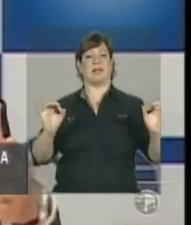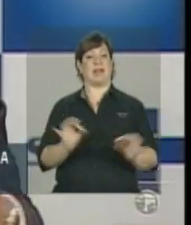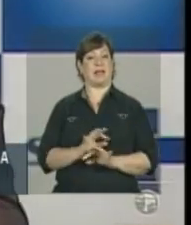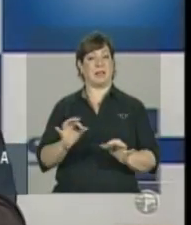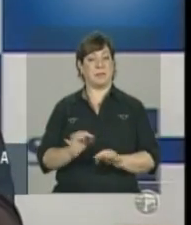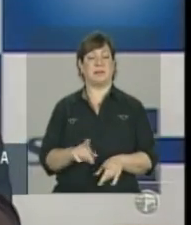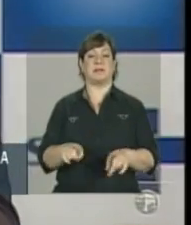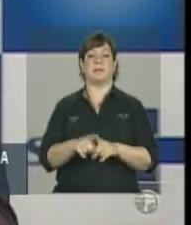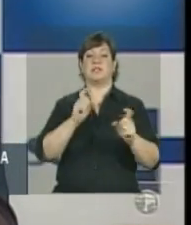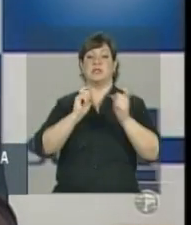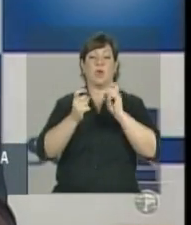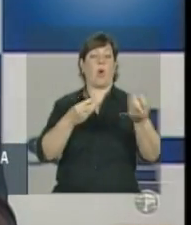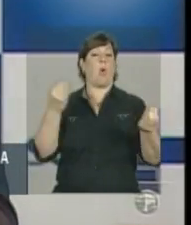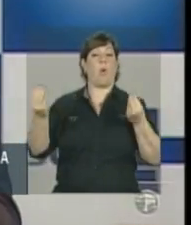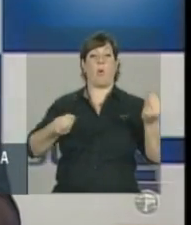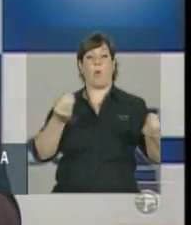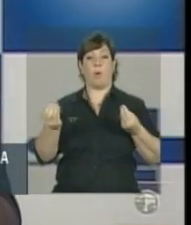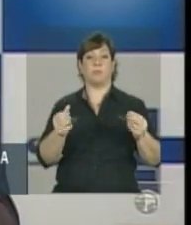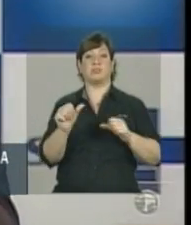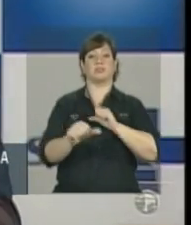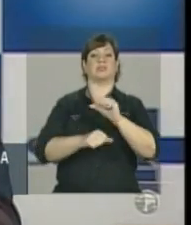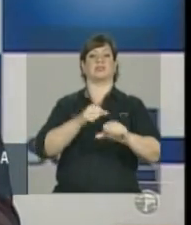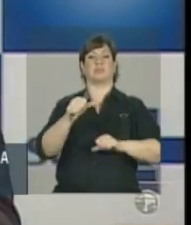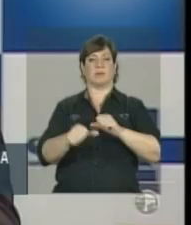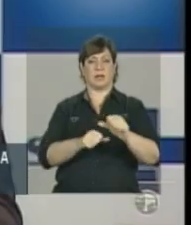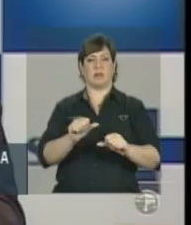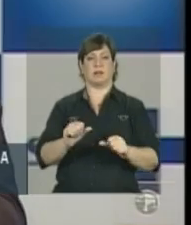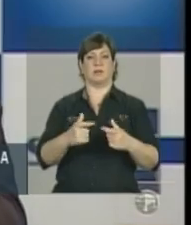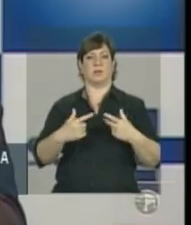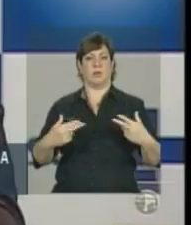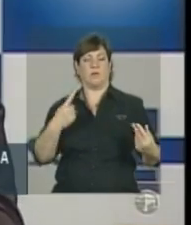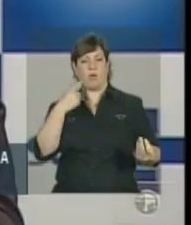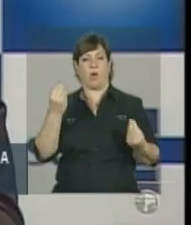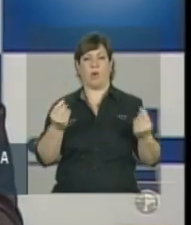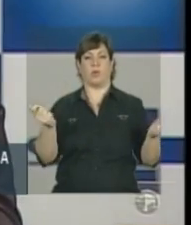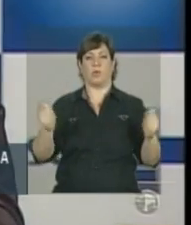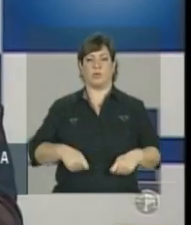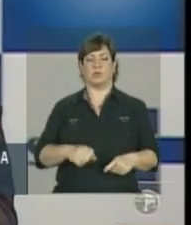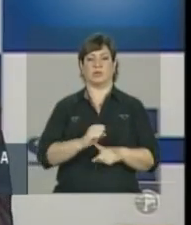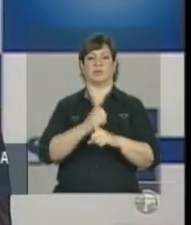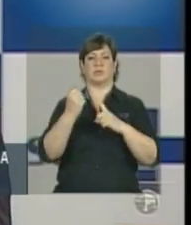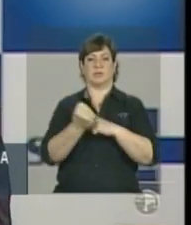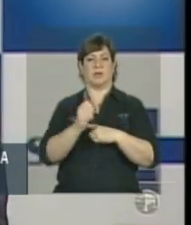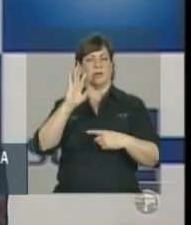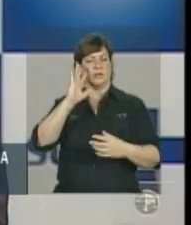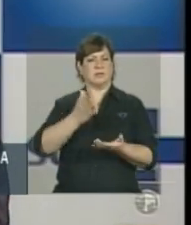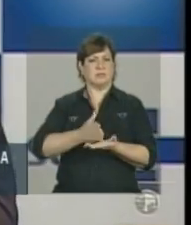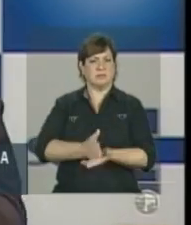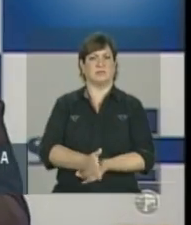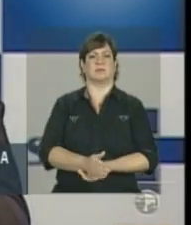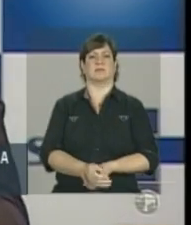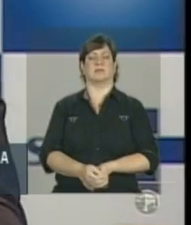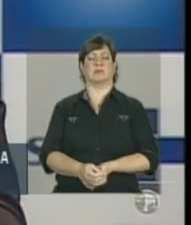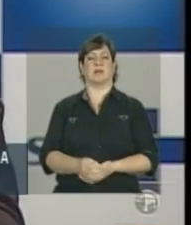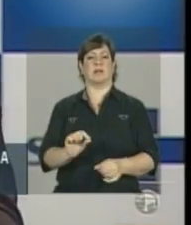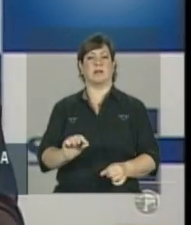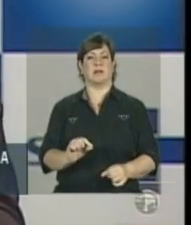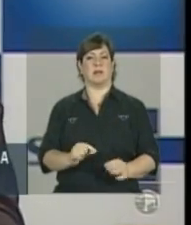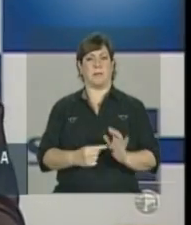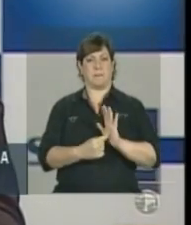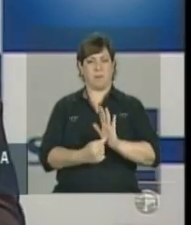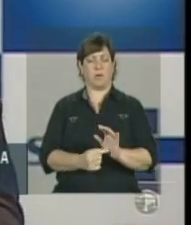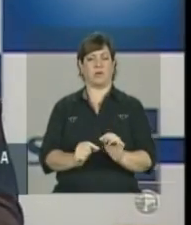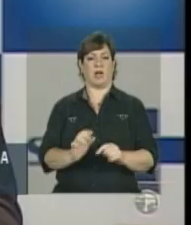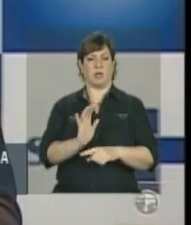discutir também como mudar realidades de condições sociais, determinantes sociais que impactam